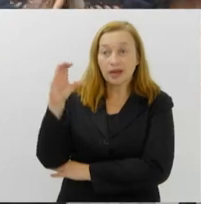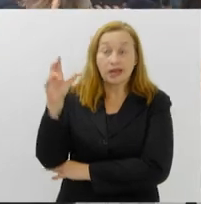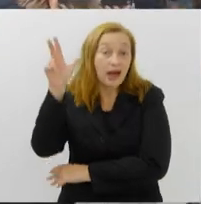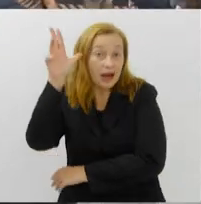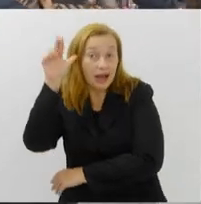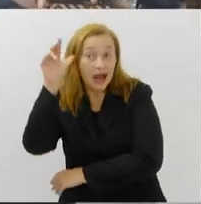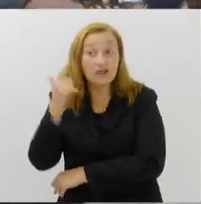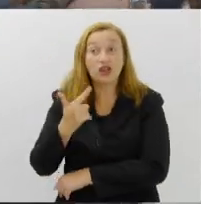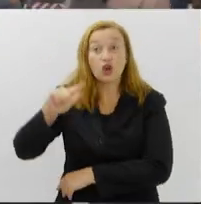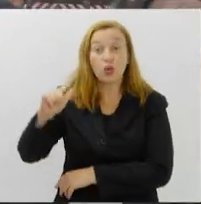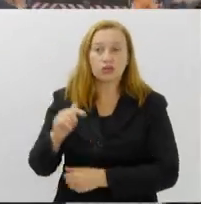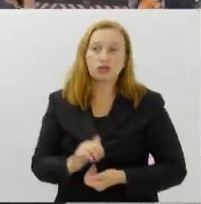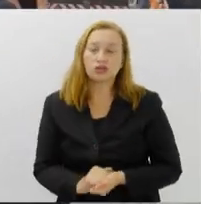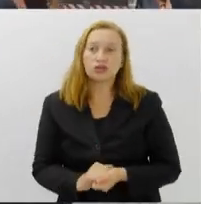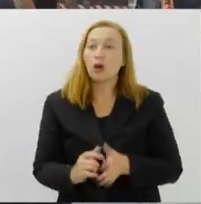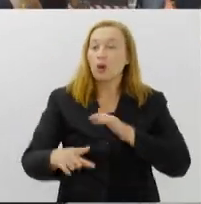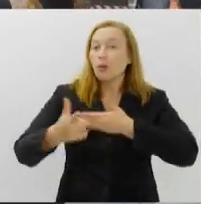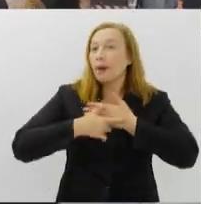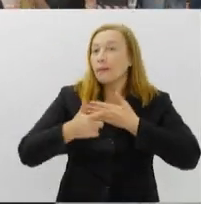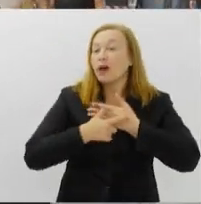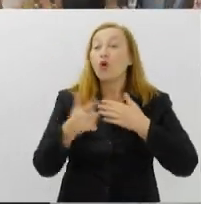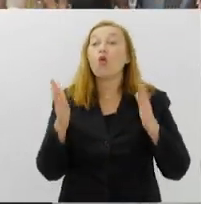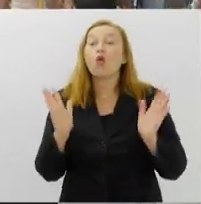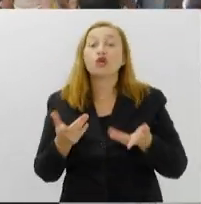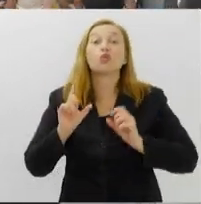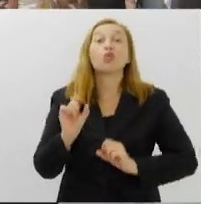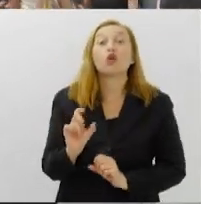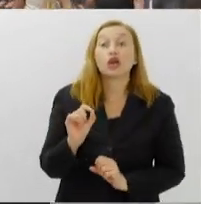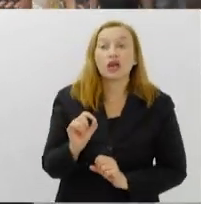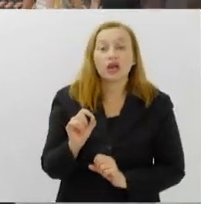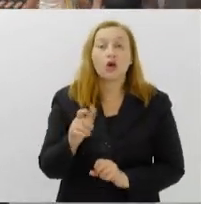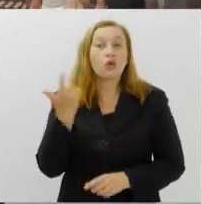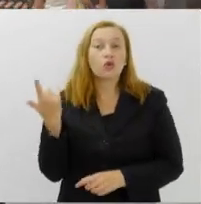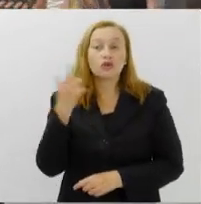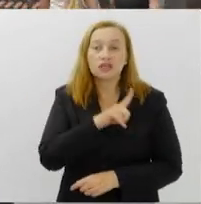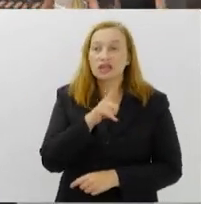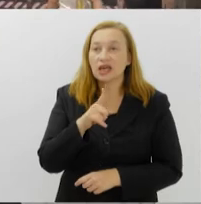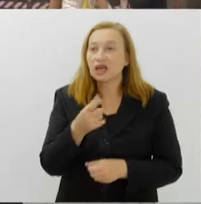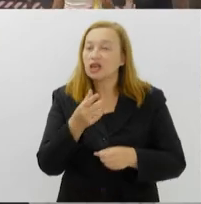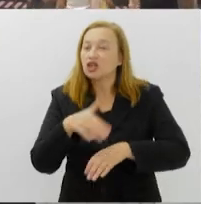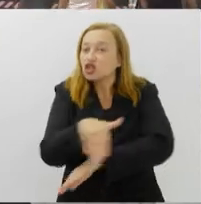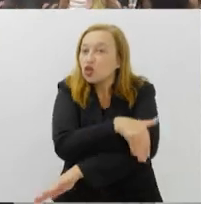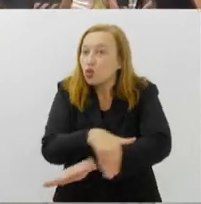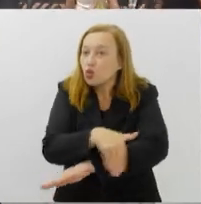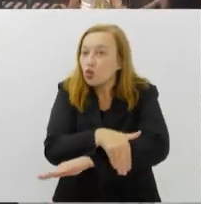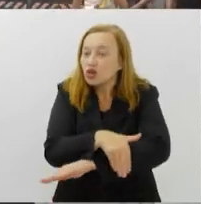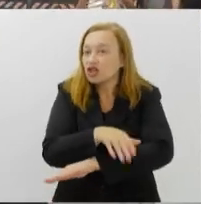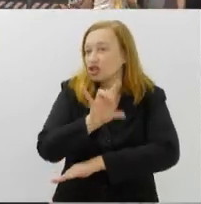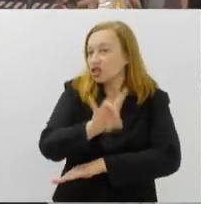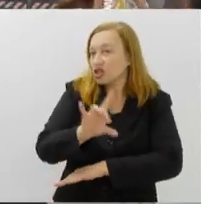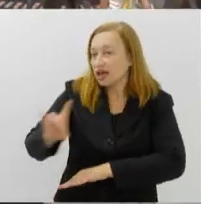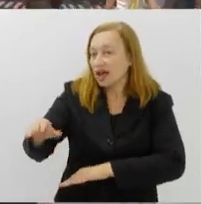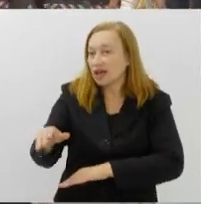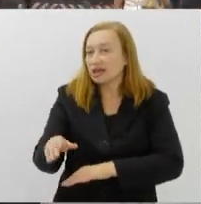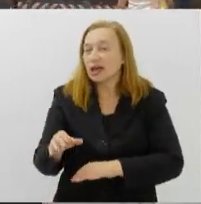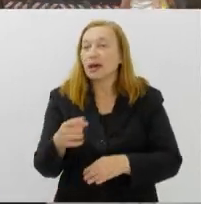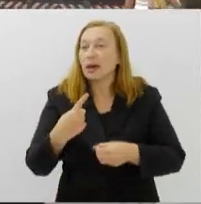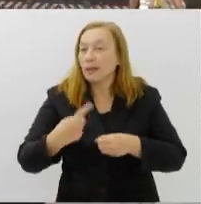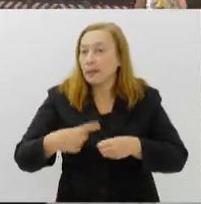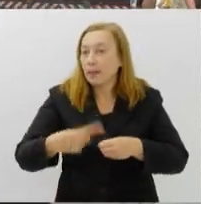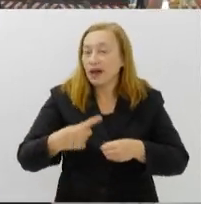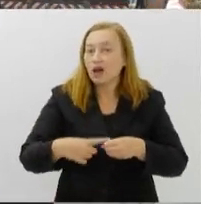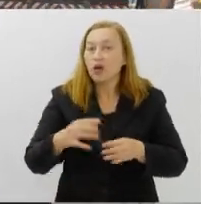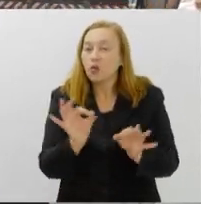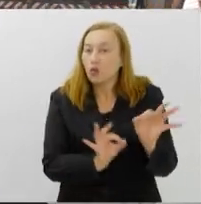O que a gente faz? Qual é nosso papel hoje? A gente consegue, por ruas de cada bairro, organizar por presidente